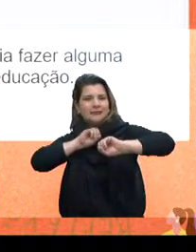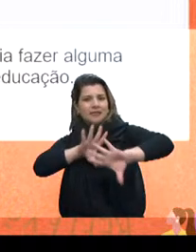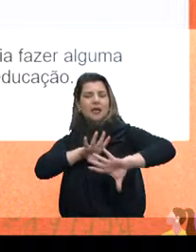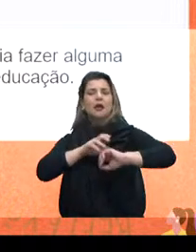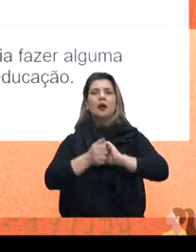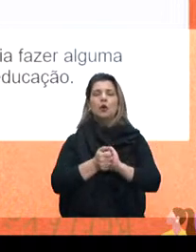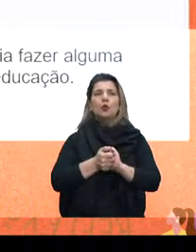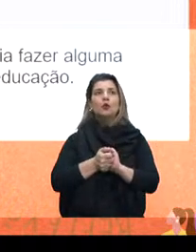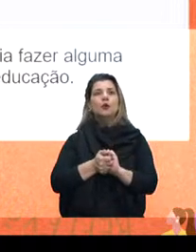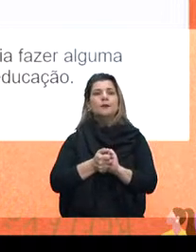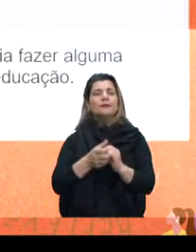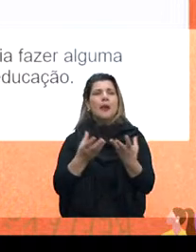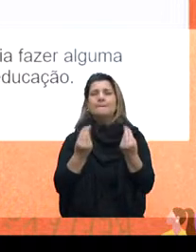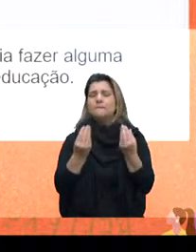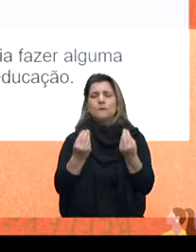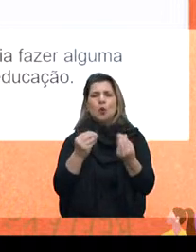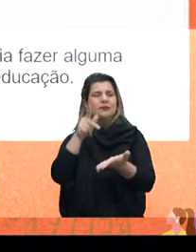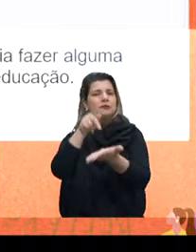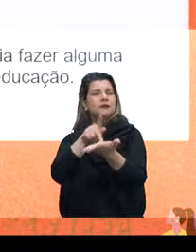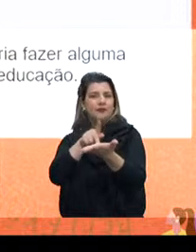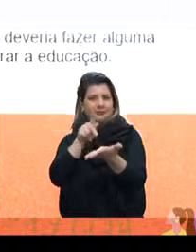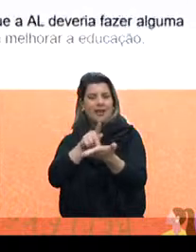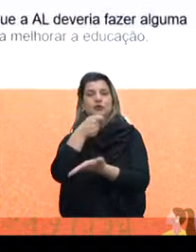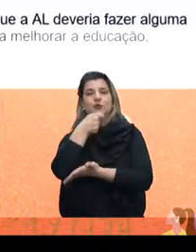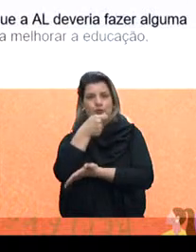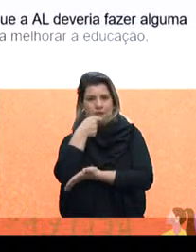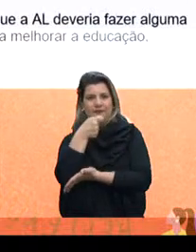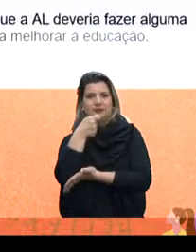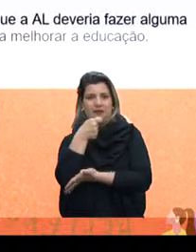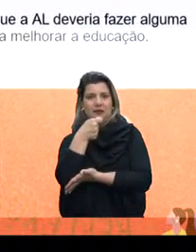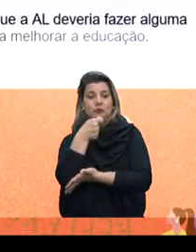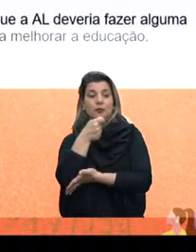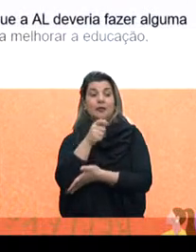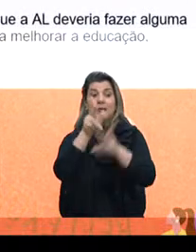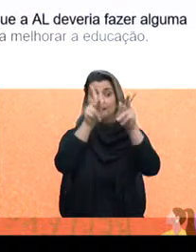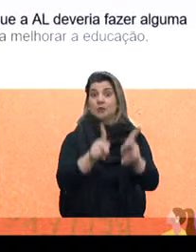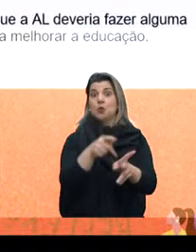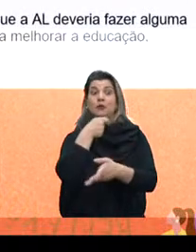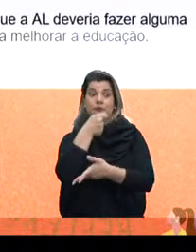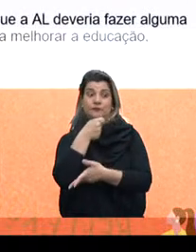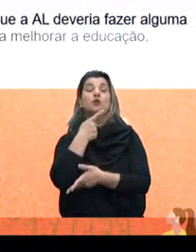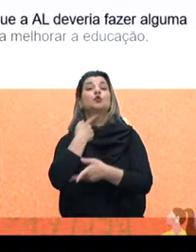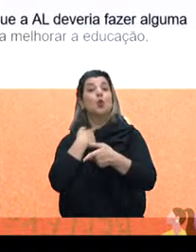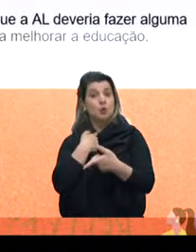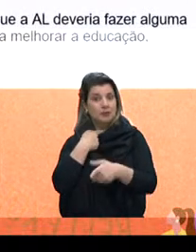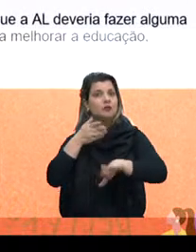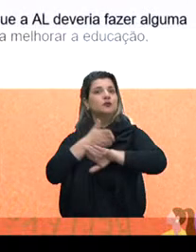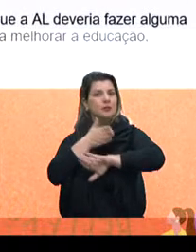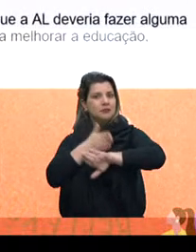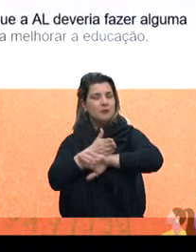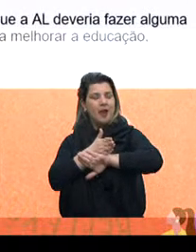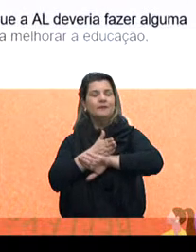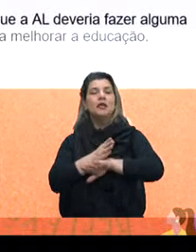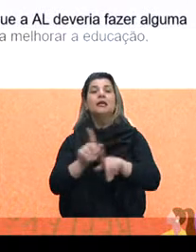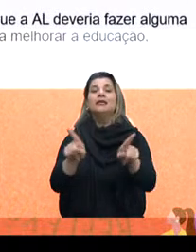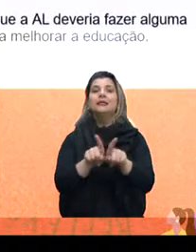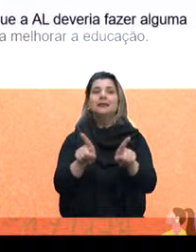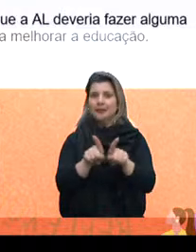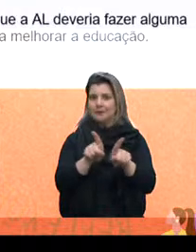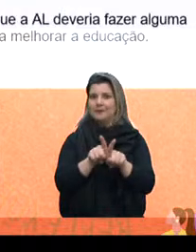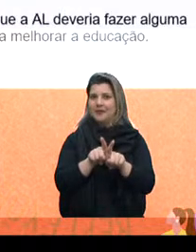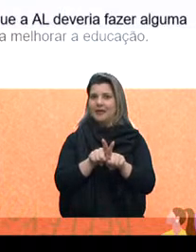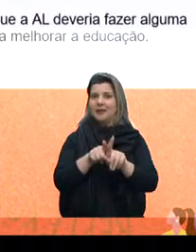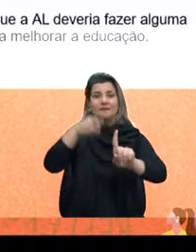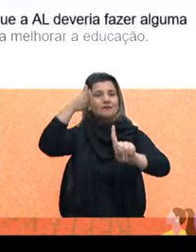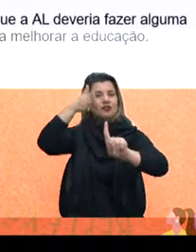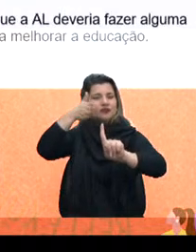tantas realidades do entrevistado que os entrevistados gostaram de participar mais, como também indicaram